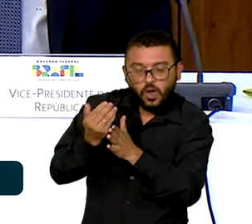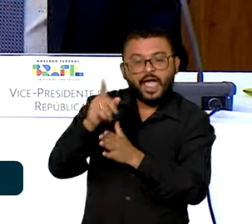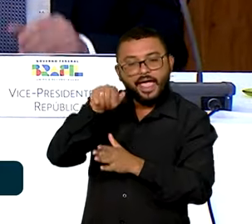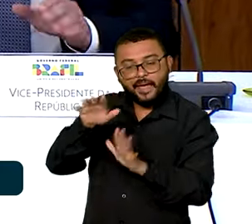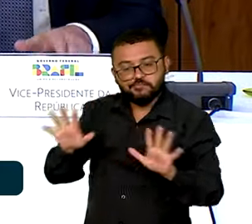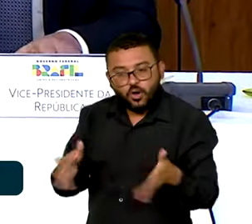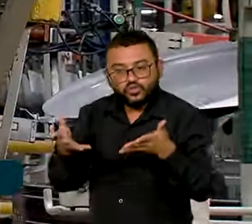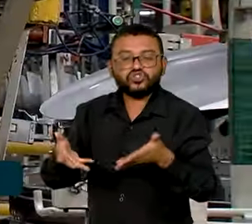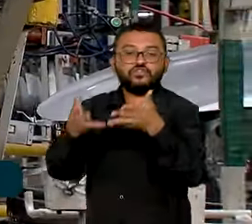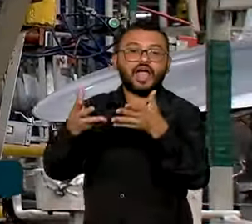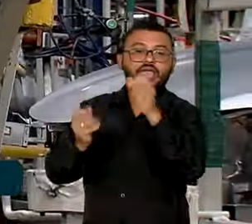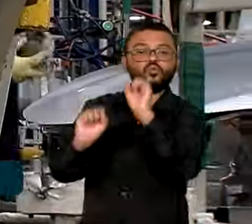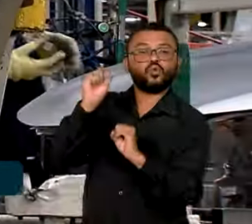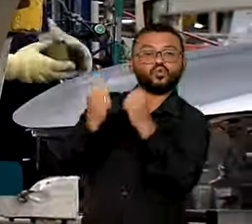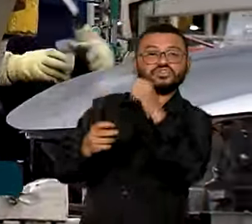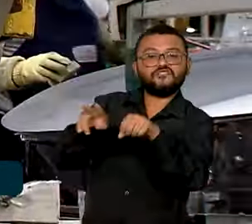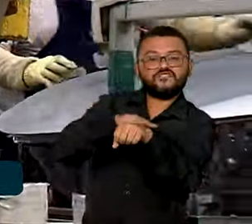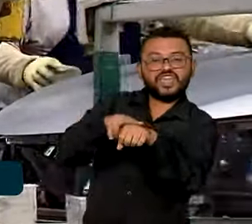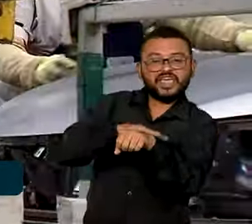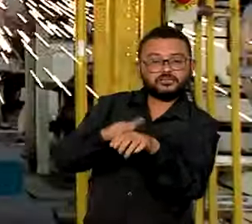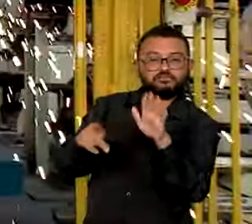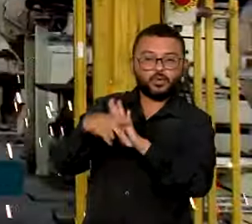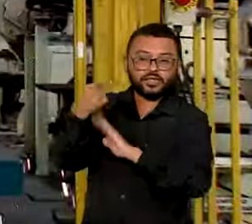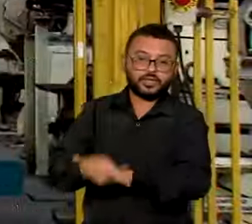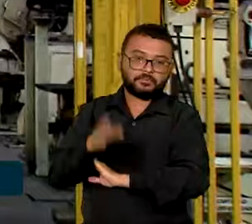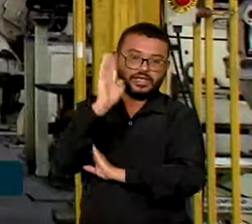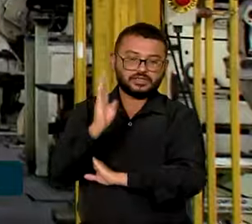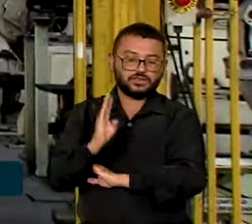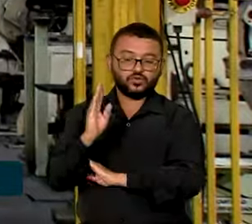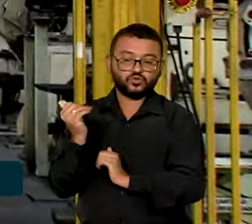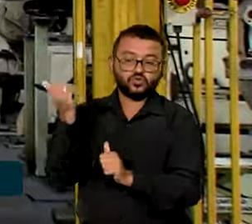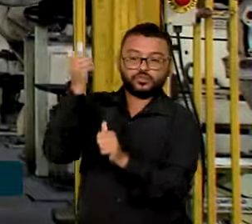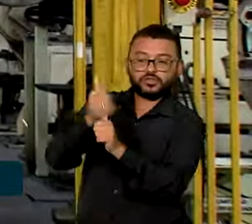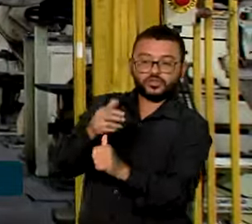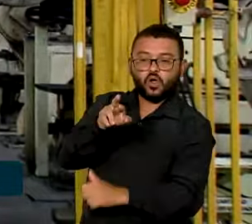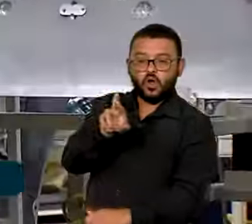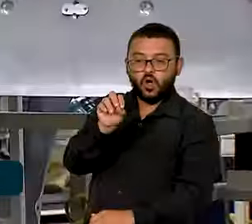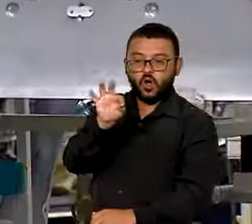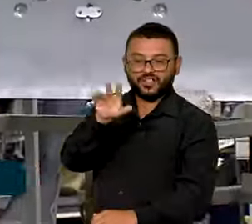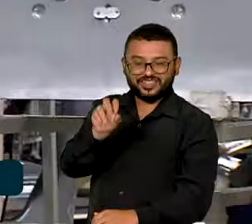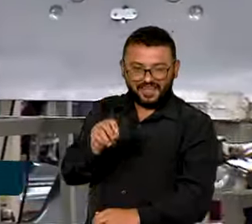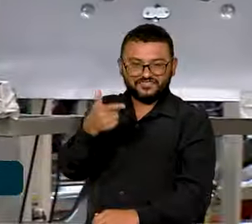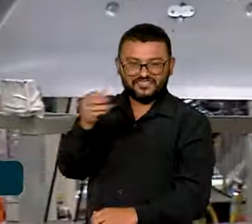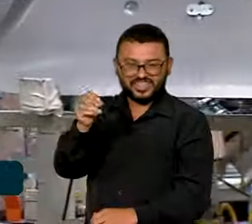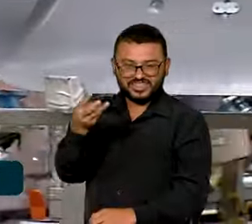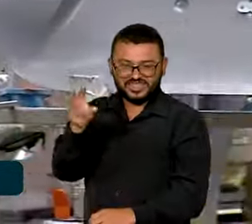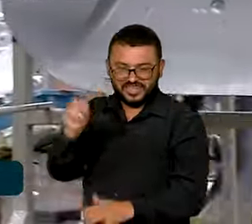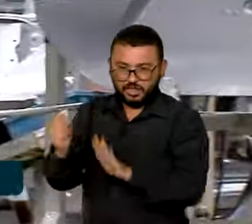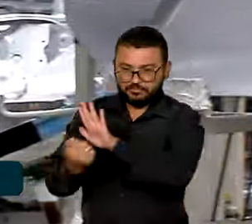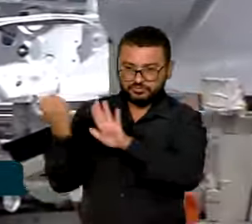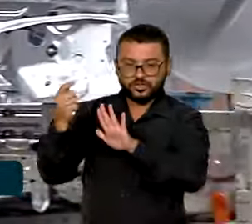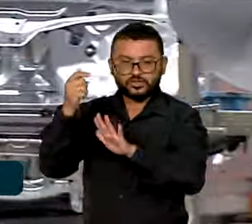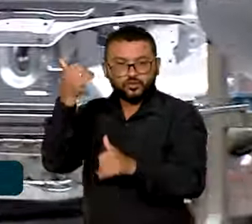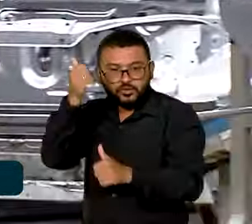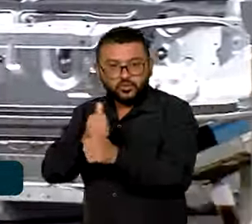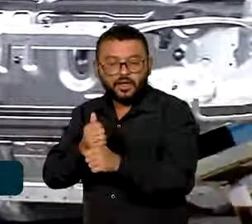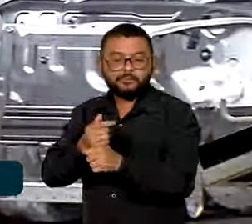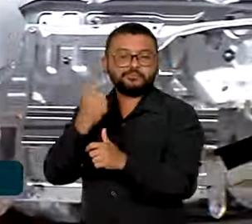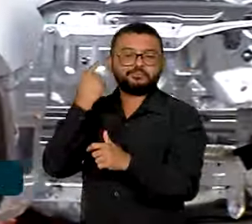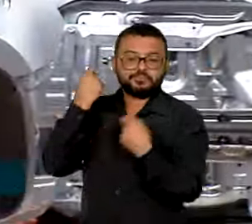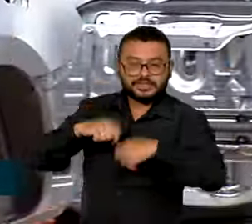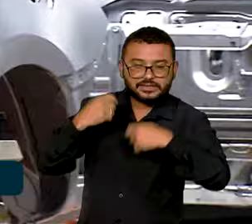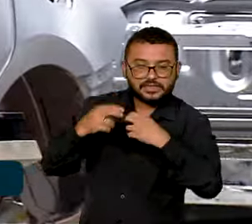verde no Brasil. O programa, que substitui o antigo Rota 2030, inclui limites mínimos de reciclagem na